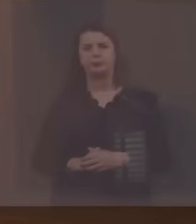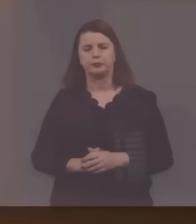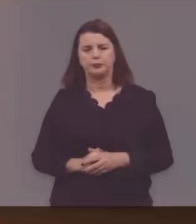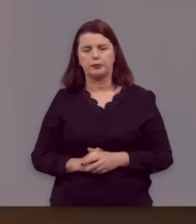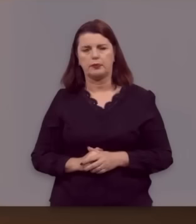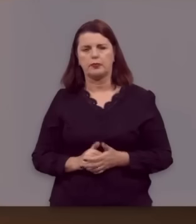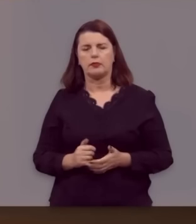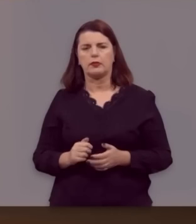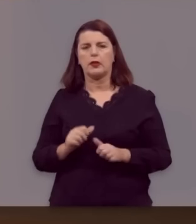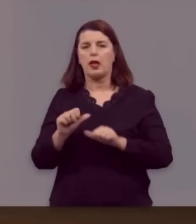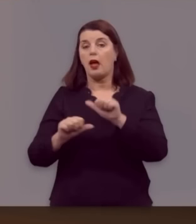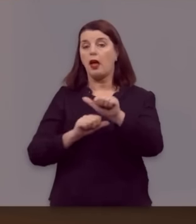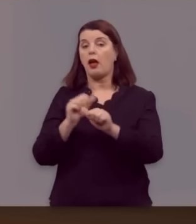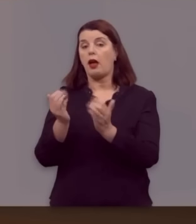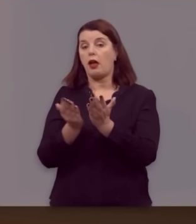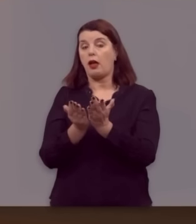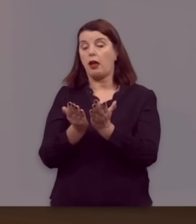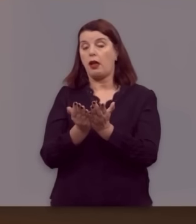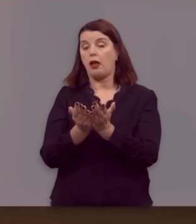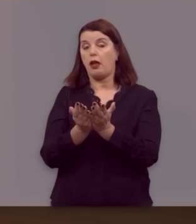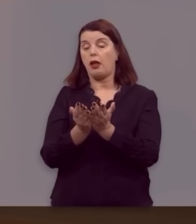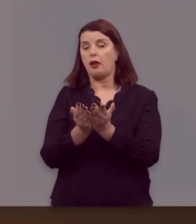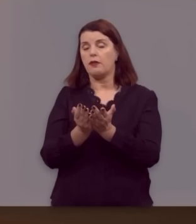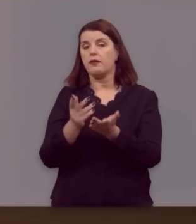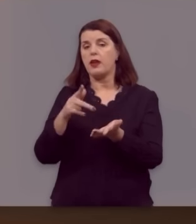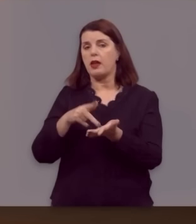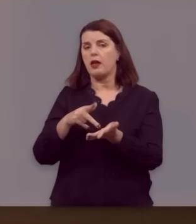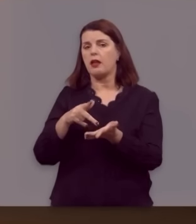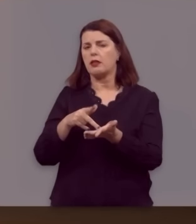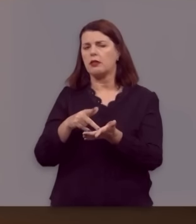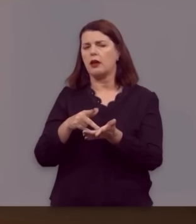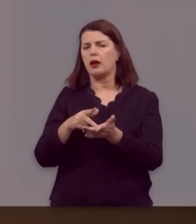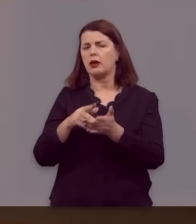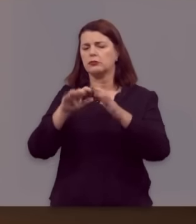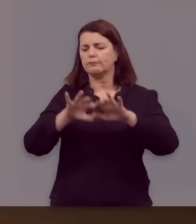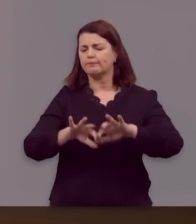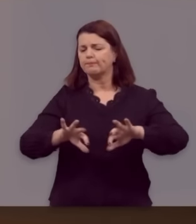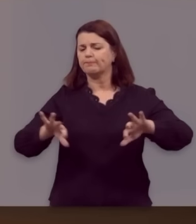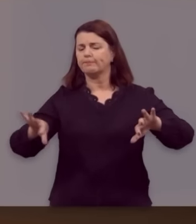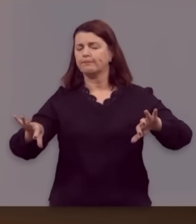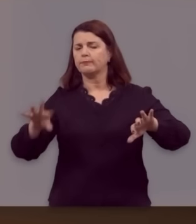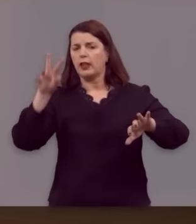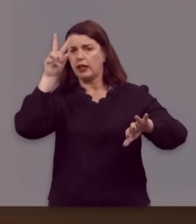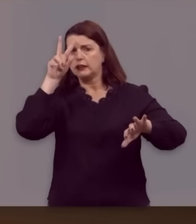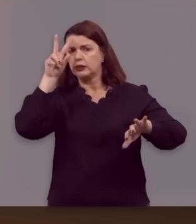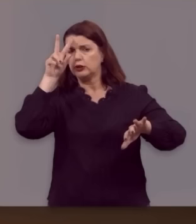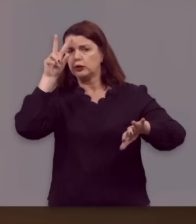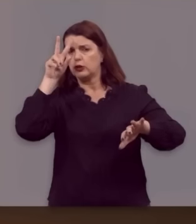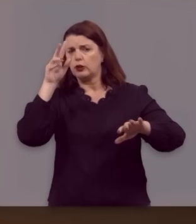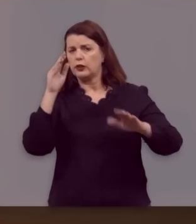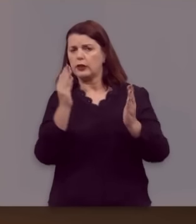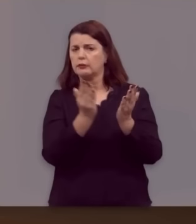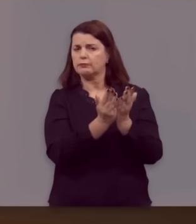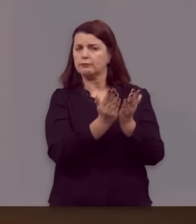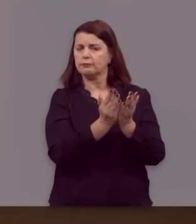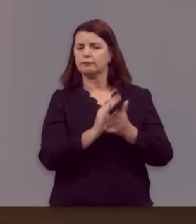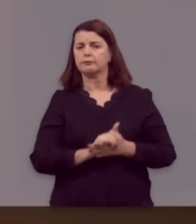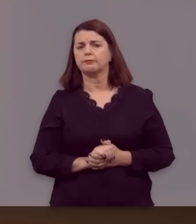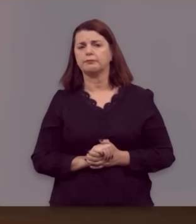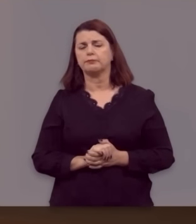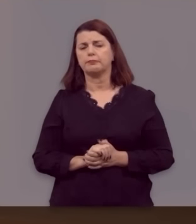A reforma protestante foi certamente um divisor de águas na história do cristianismo.